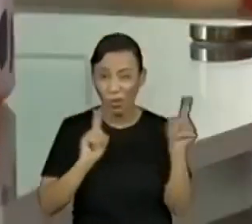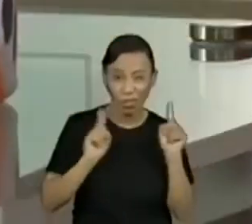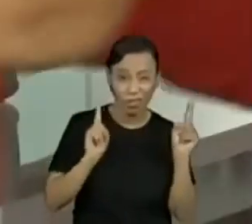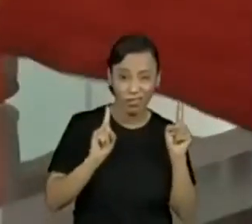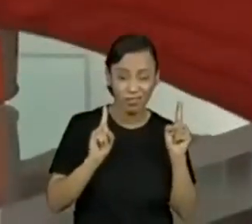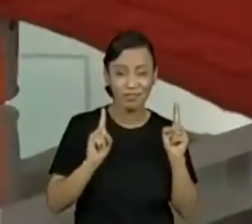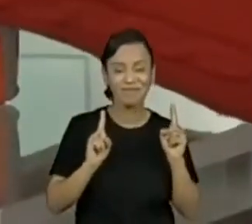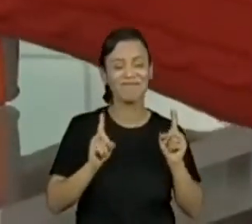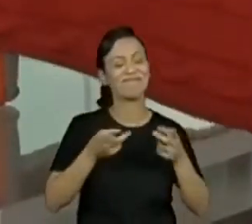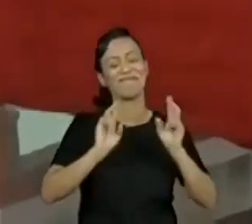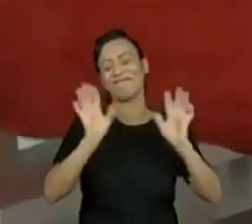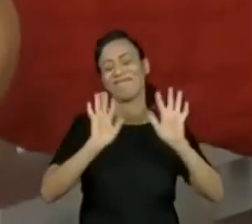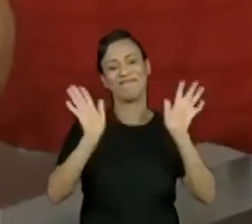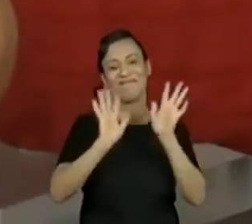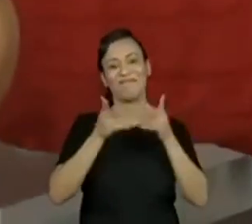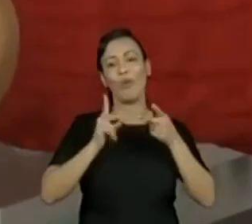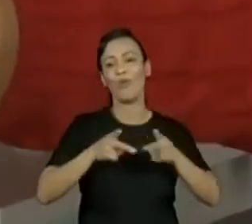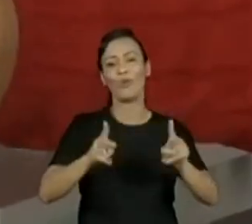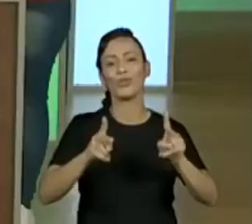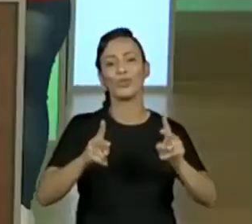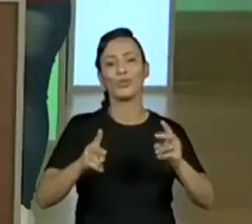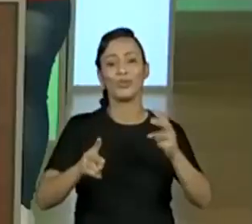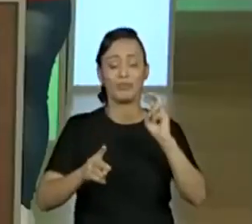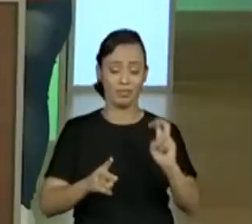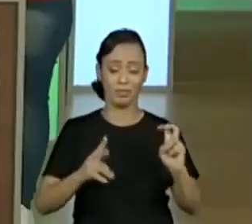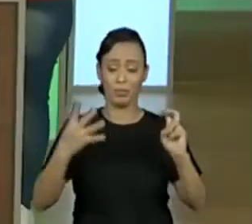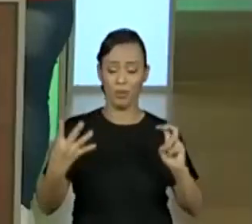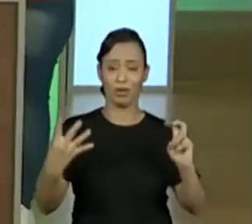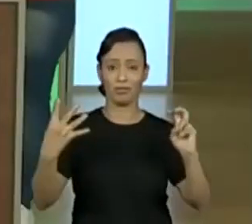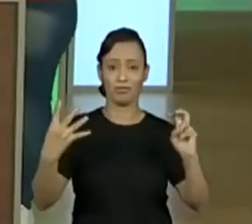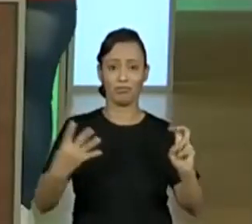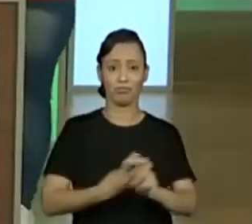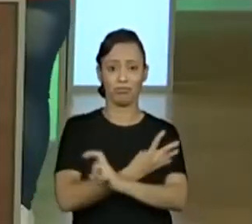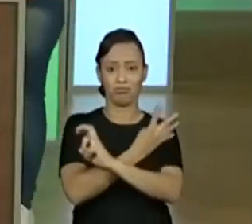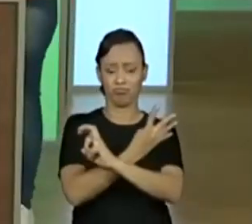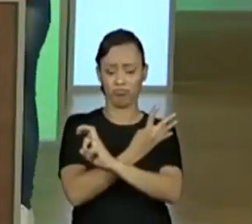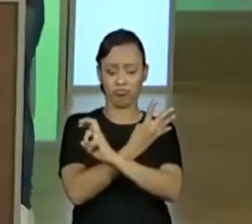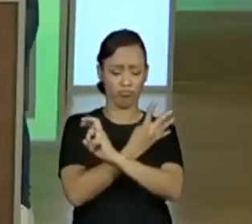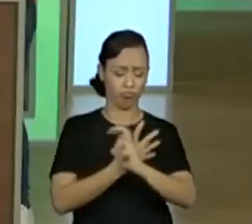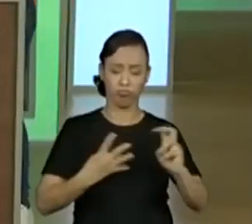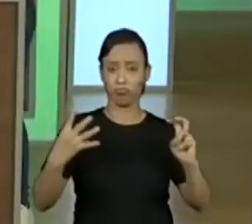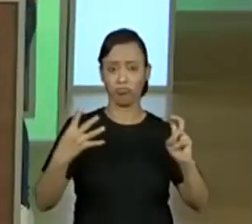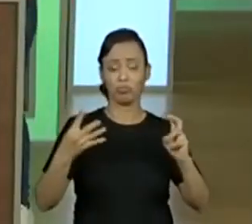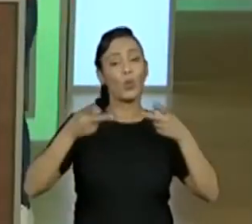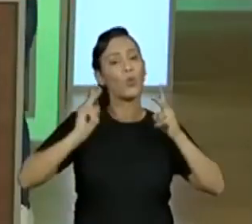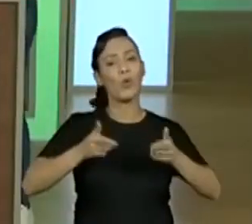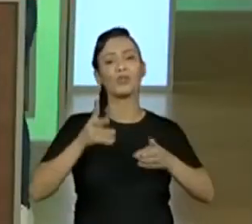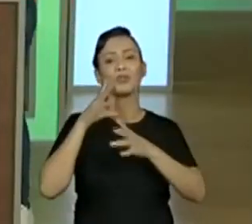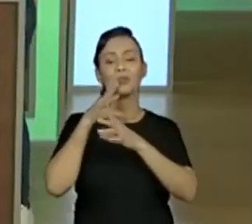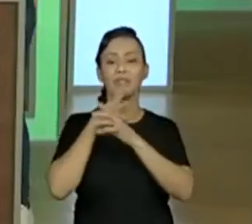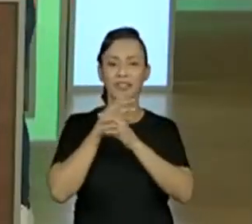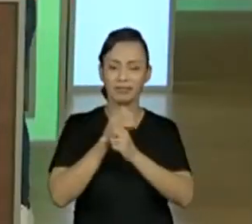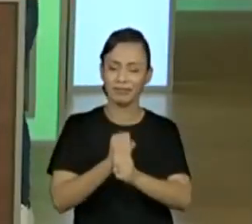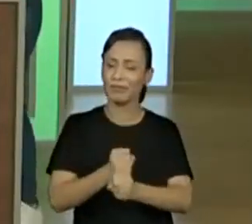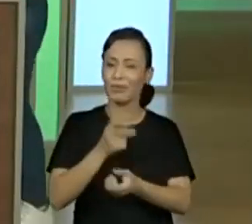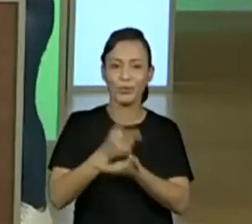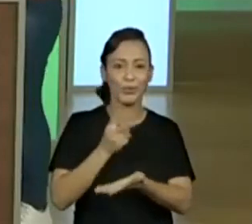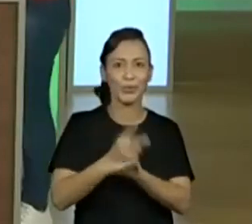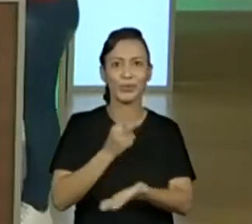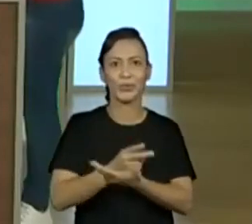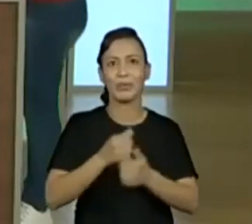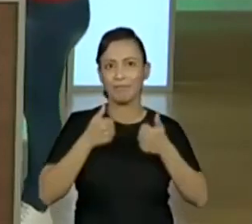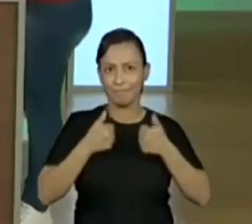muda. Vamos lá. Por que que não muda? Porque as ordens das parcelas não alteram o resultado. Isso. E cada aqui é uma